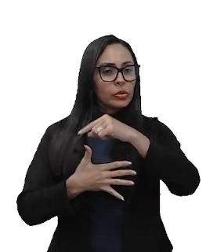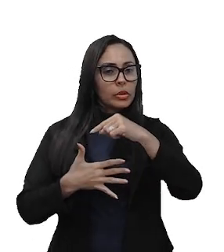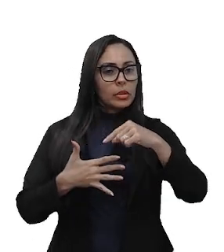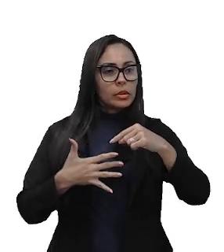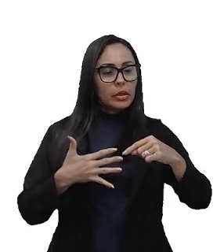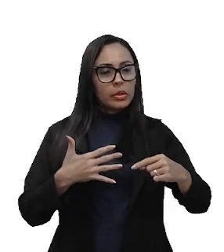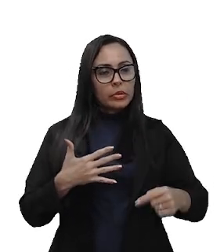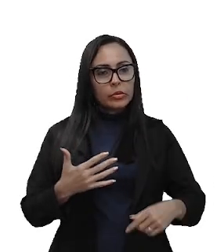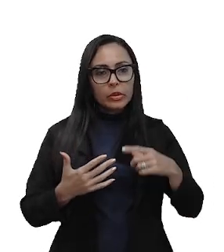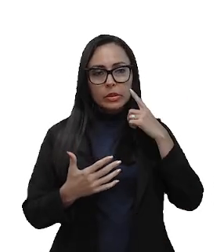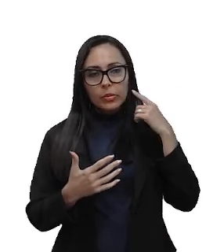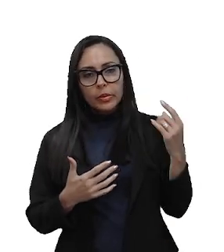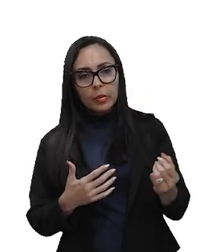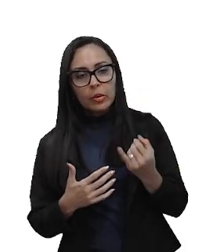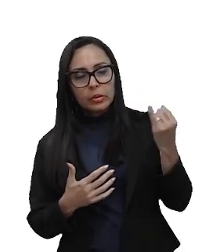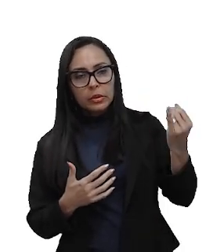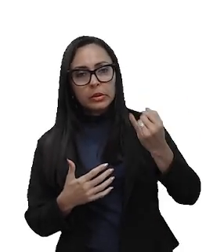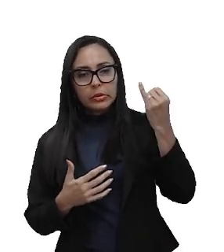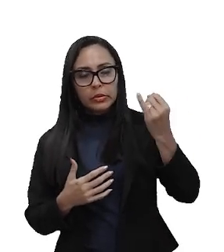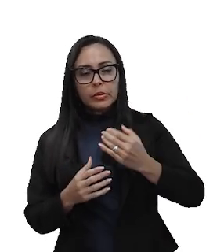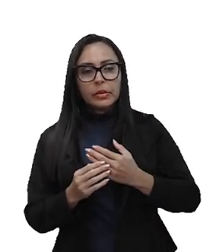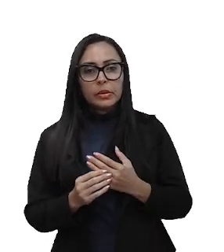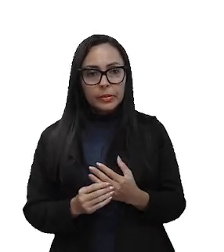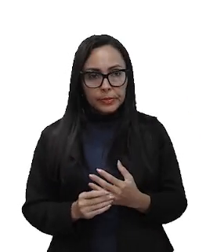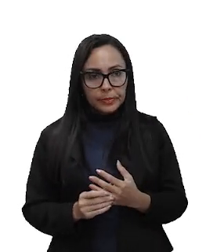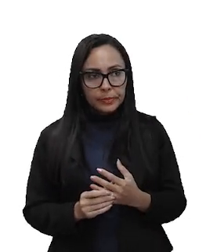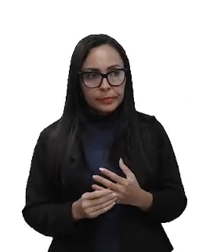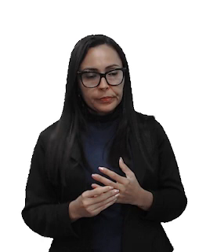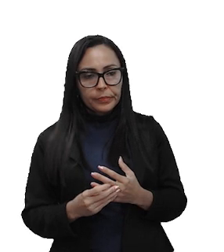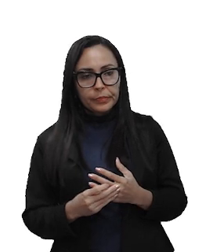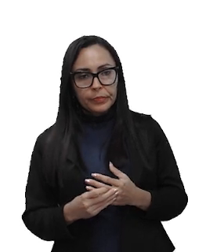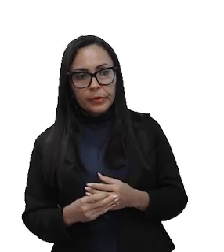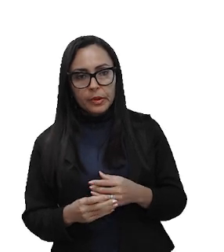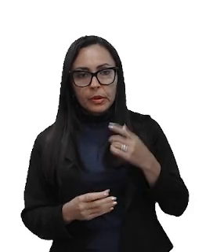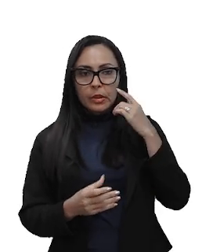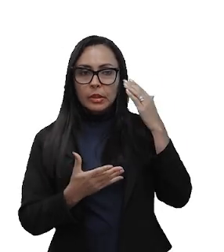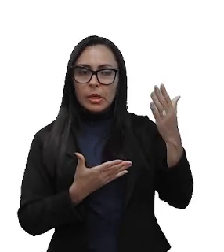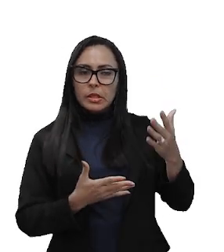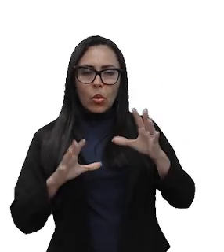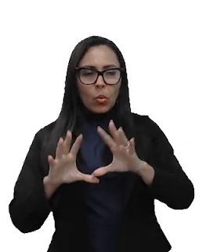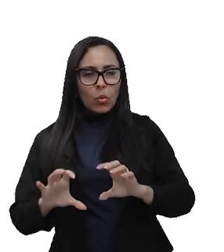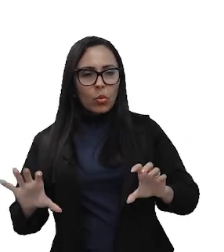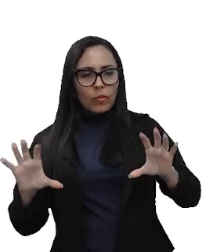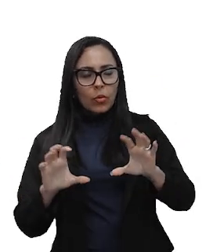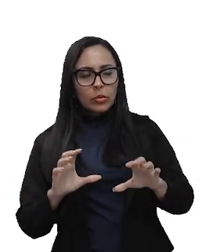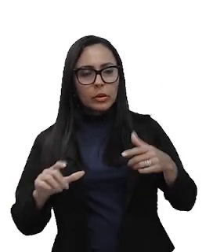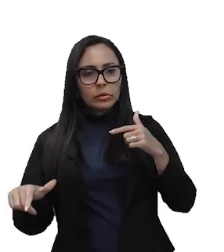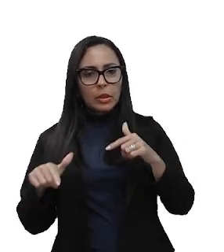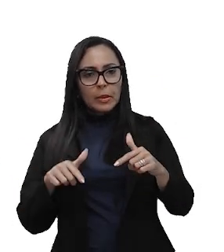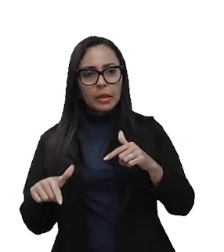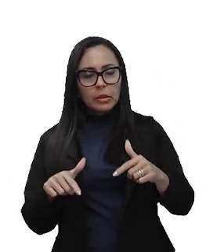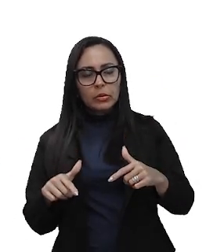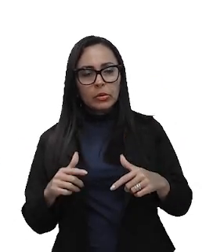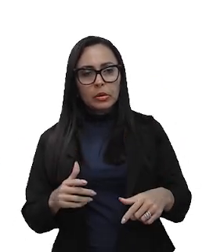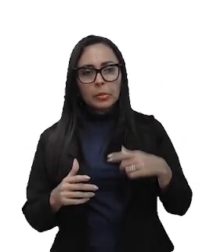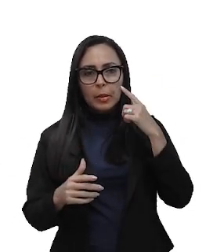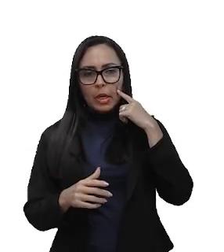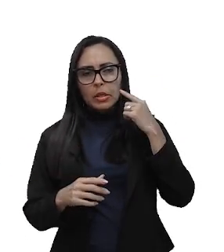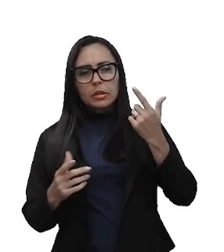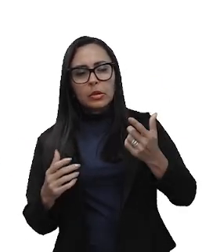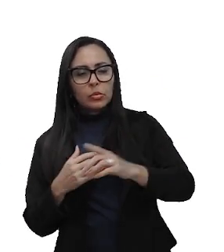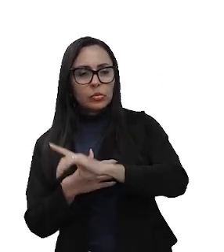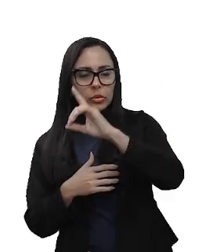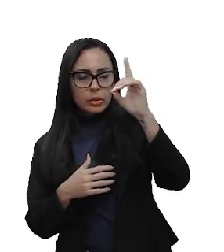aspectos que são necessários para trazer esse conforto a um trabalhador que passa o seu dia de